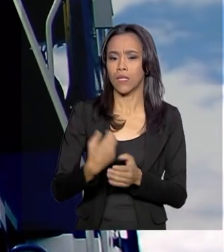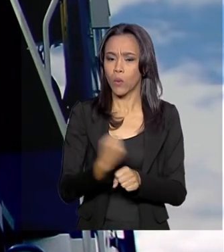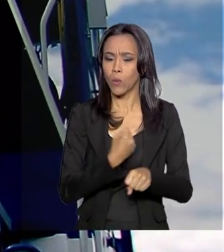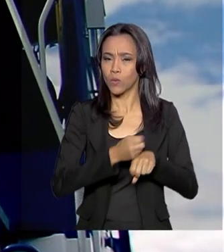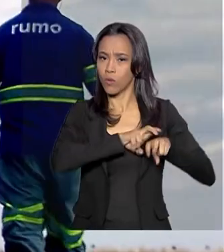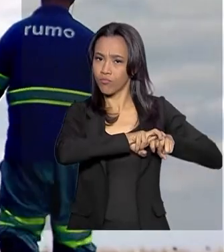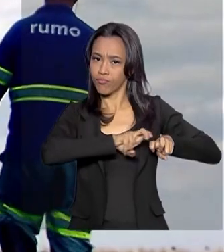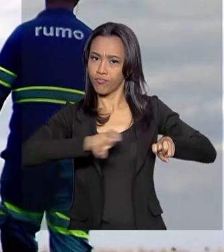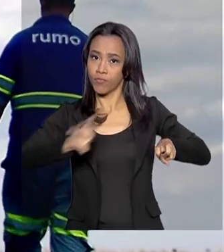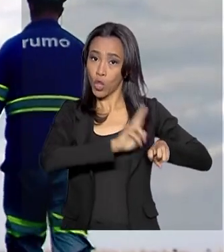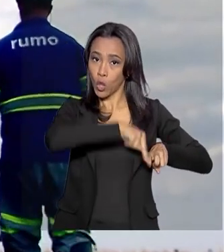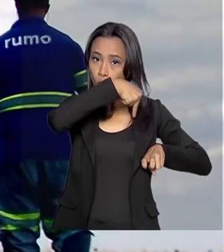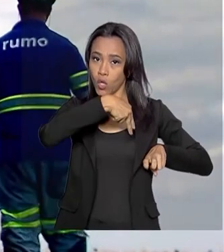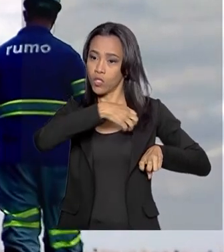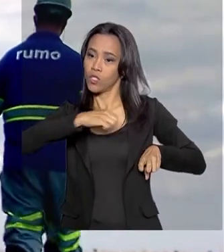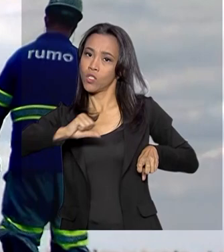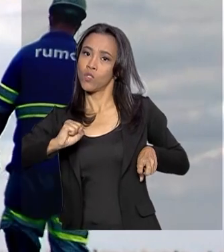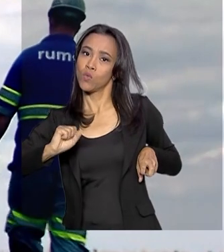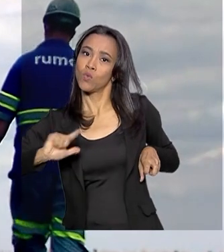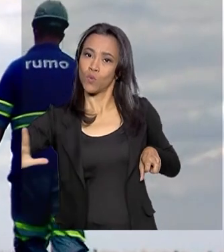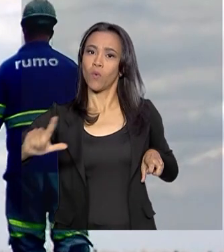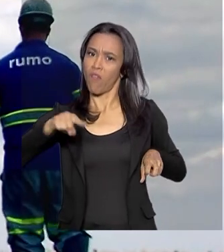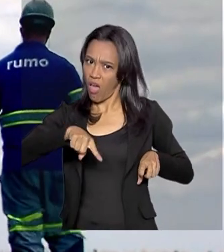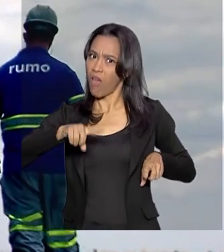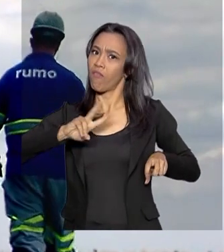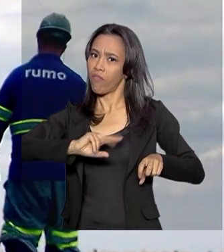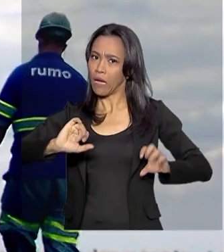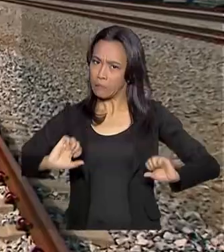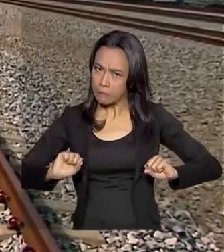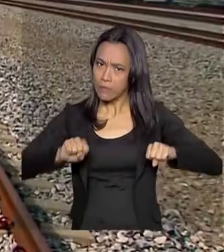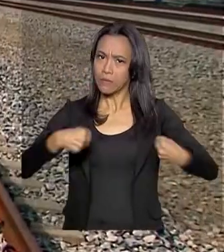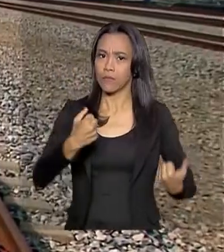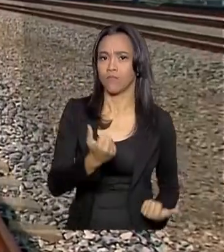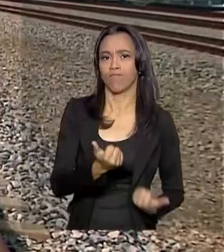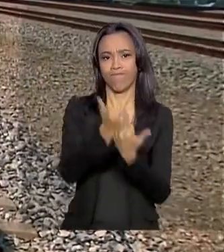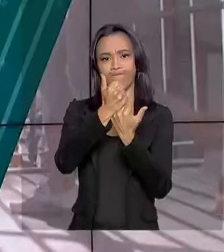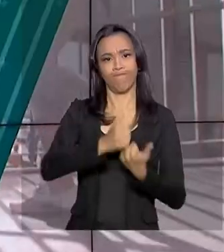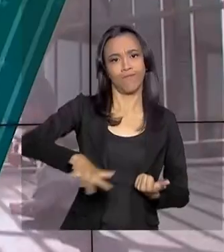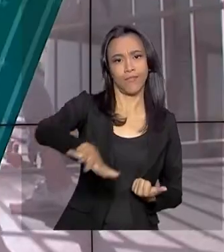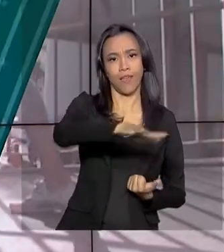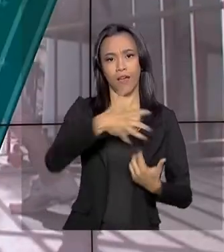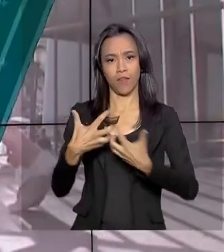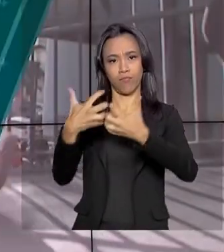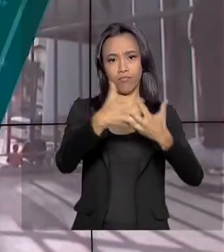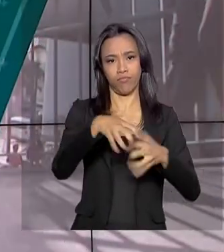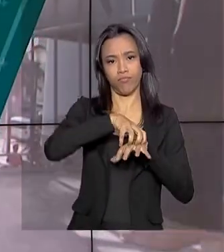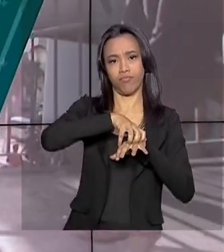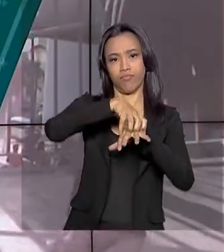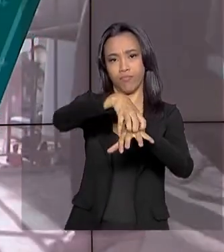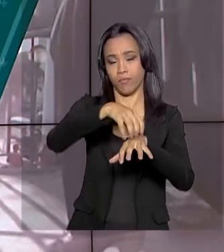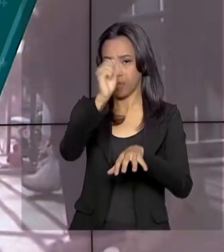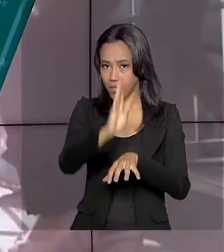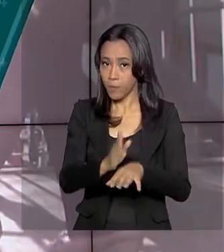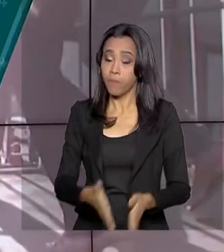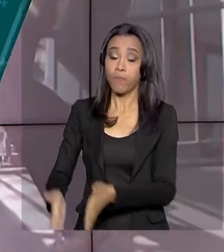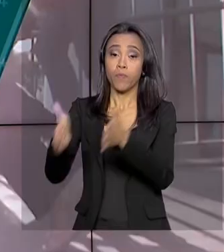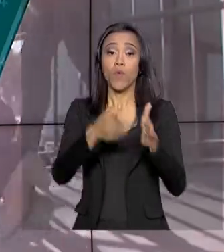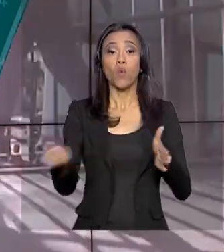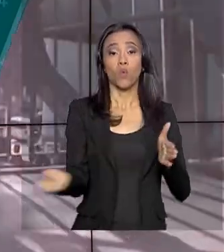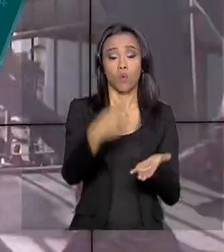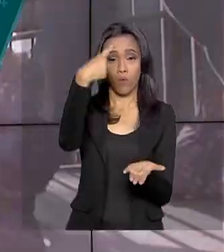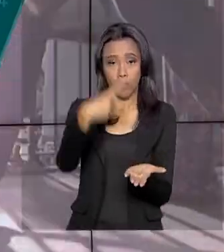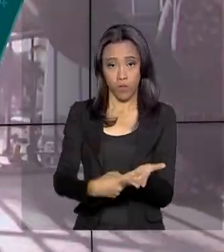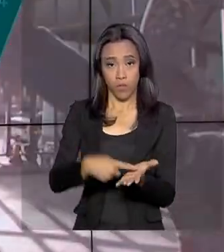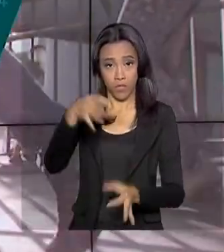Ferrovia Norte-Sul. É mais uma medida que deve alavancar o setor de cargas no país. Novo acordo do Ministério da Justiça deve